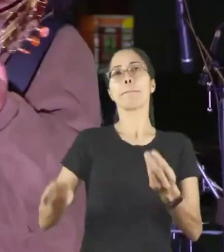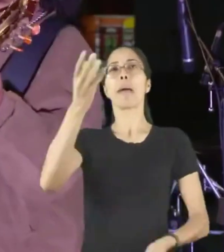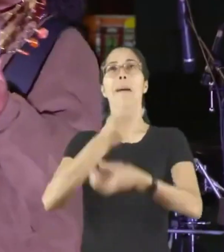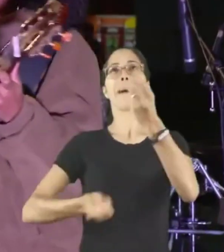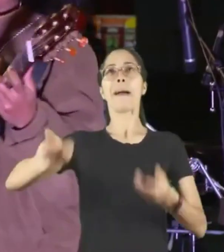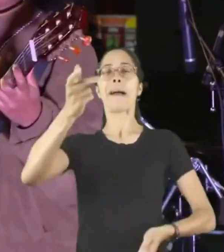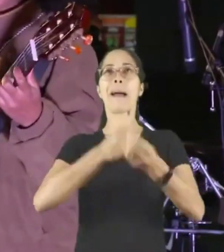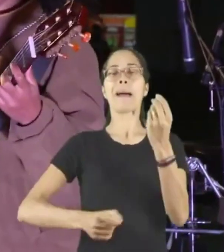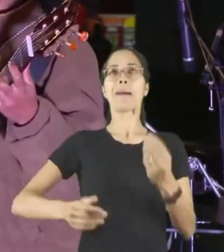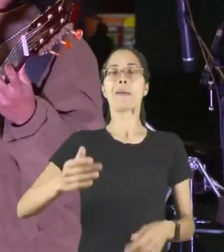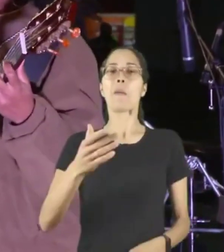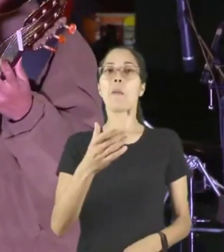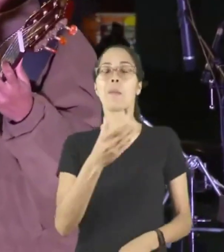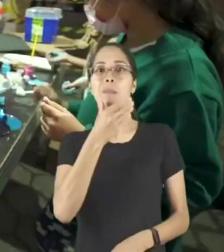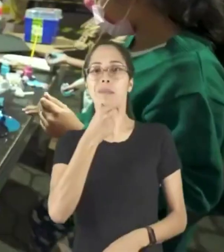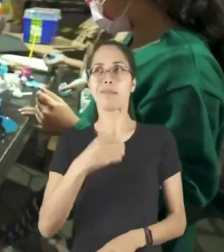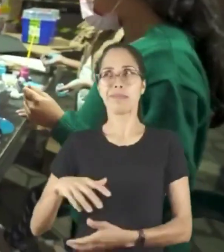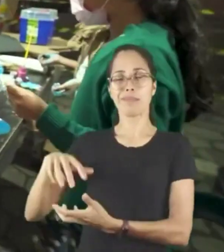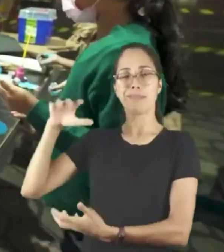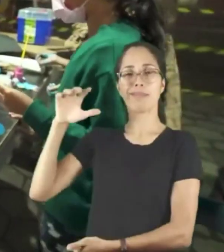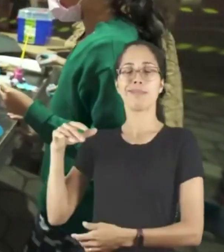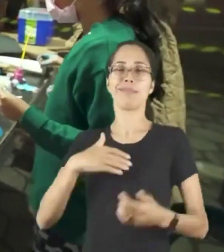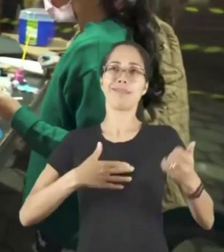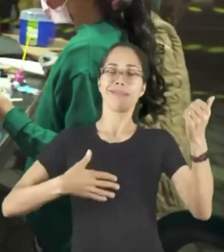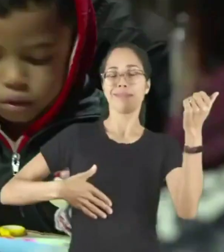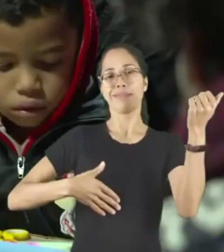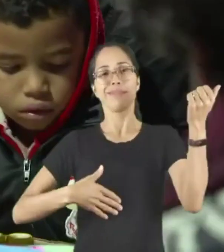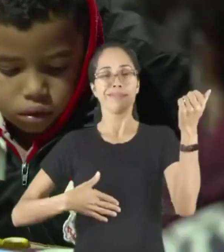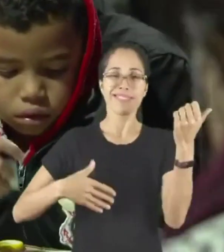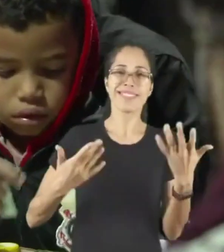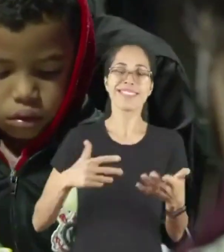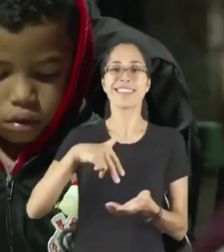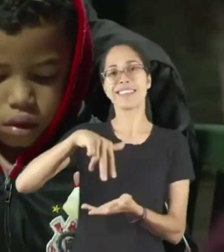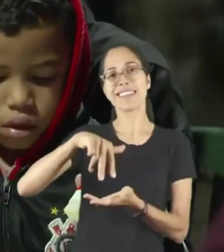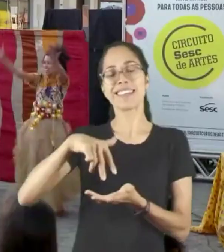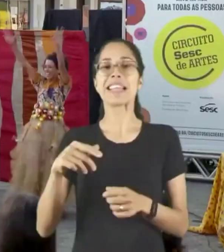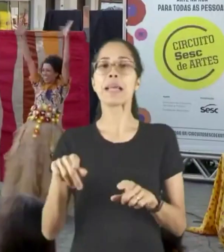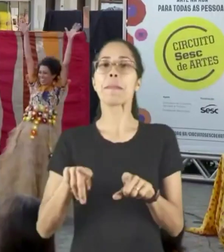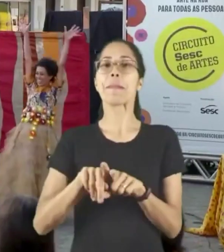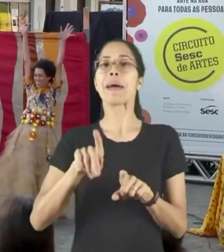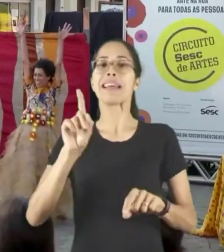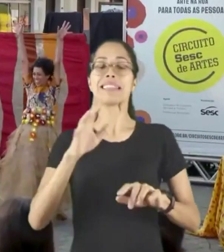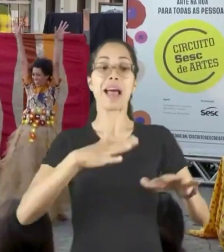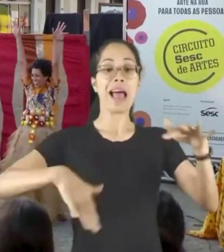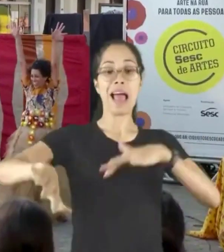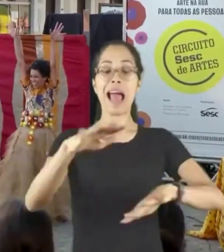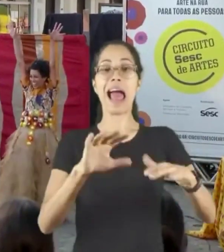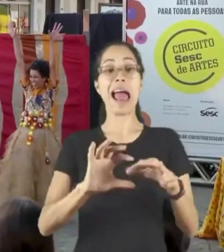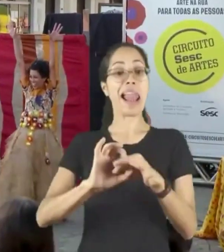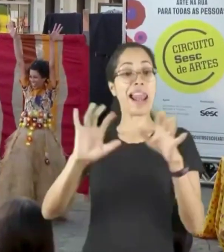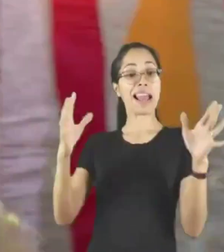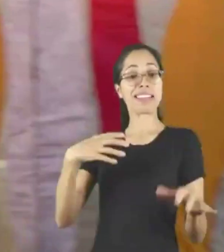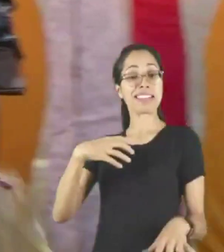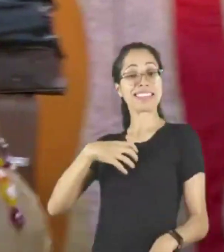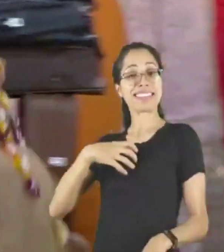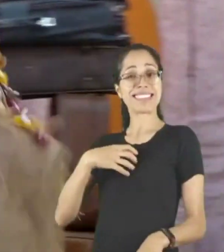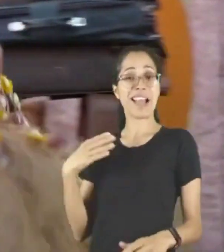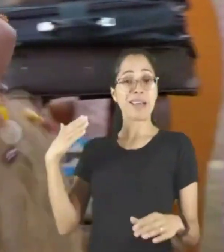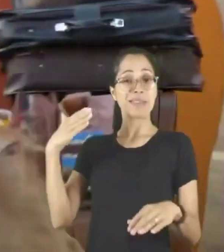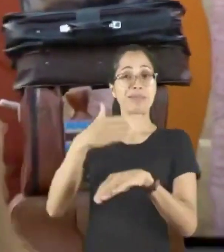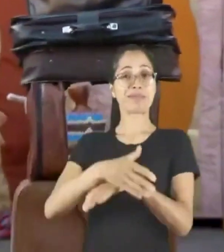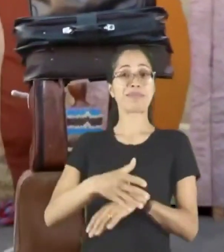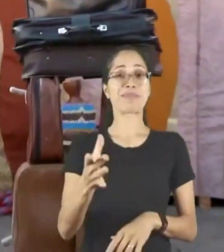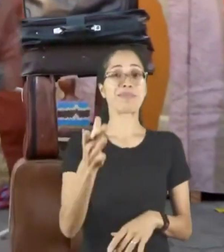e não eram dos circuitos, pessoas da cidade, mas quem vem dessa movimentação já se sentiram livres e pertencentes a esse espaço para também